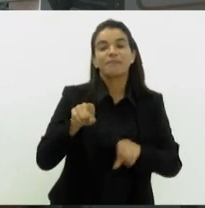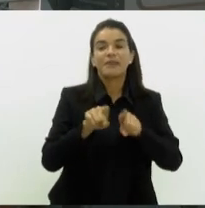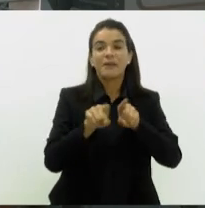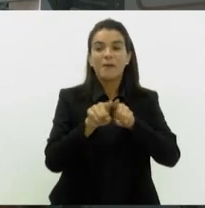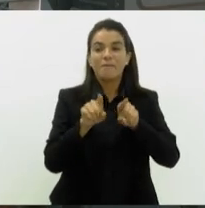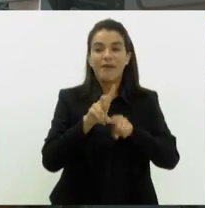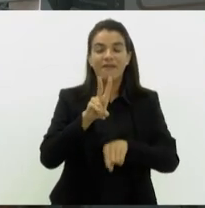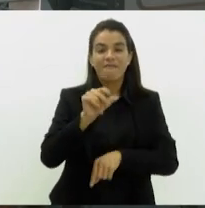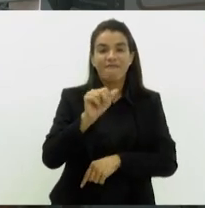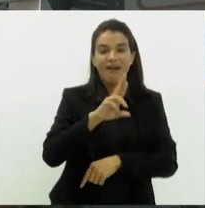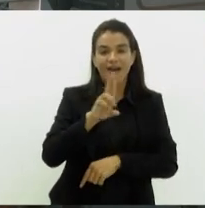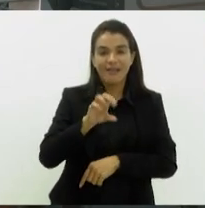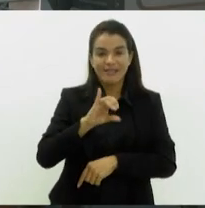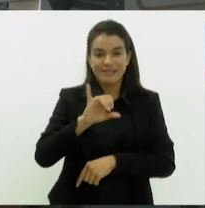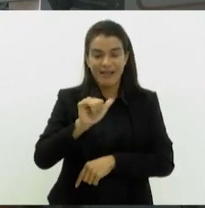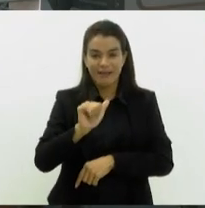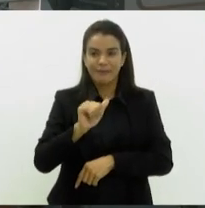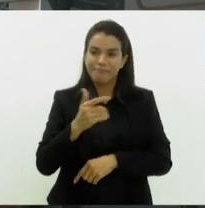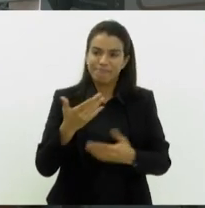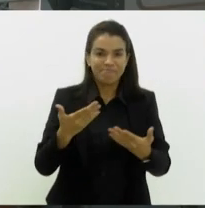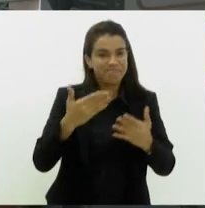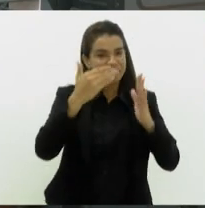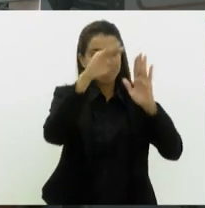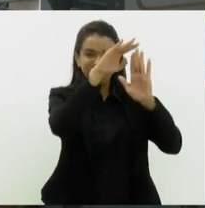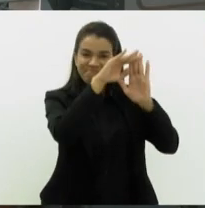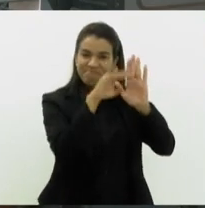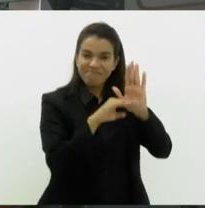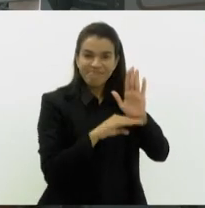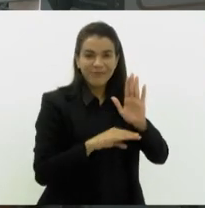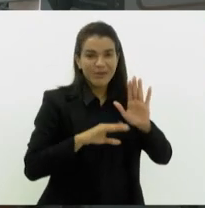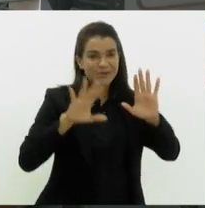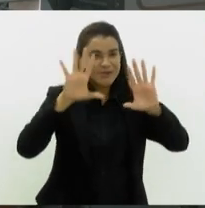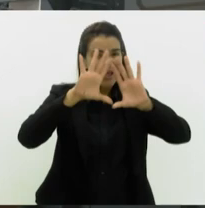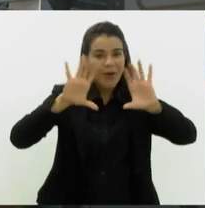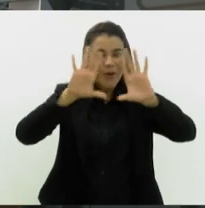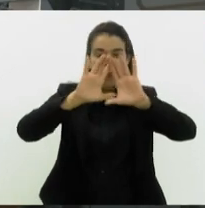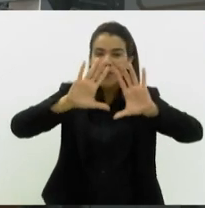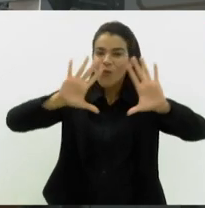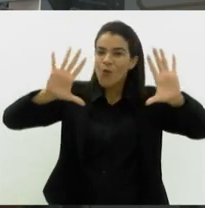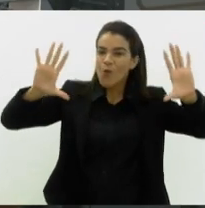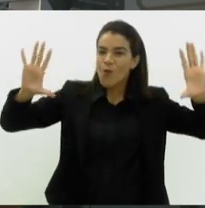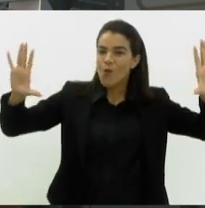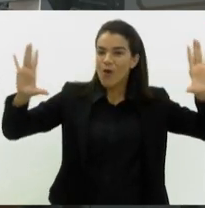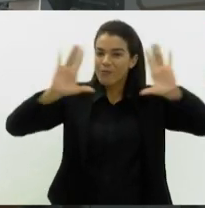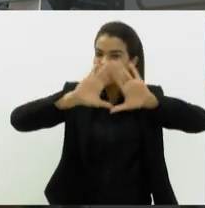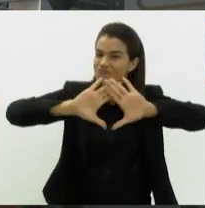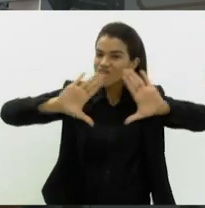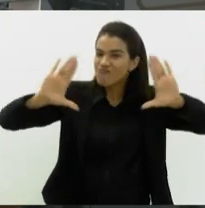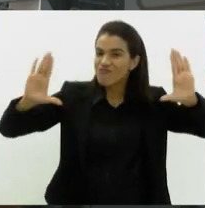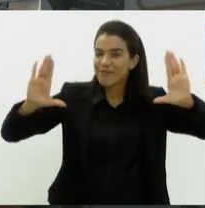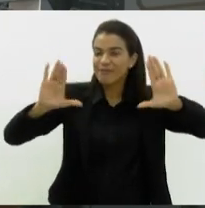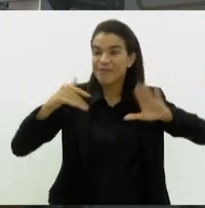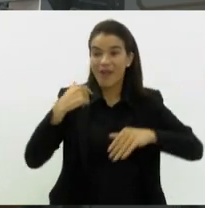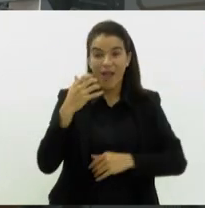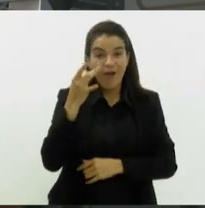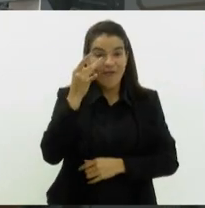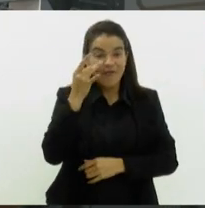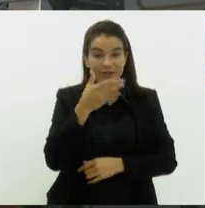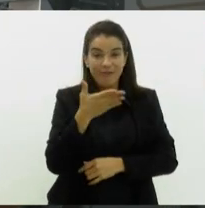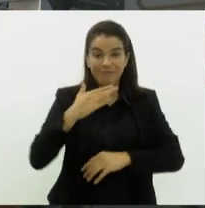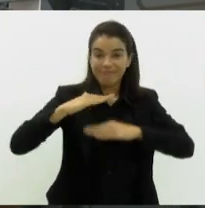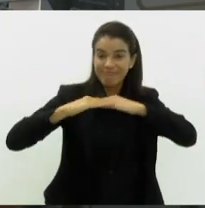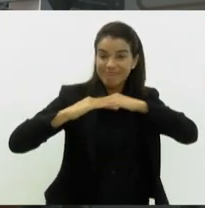Varrissai, 24 graus. Todas as cidades o céu limpo nesse momento. Agora vamos com imagens ao vivo aqui do